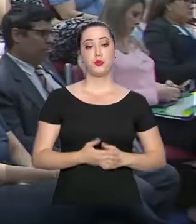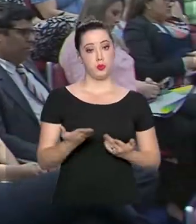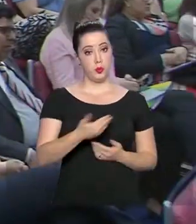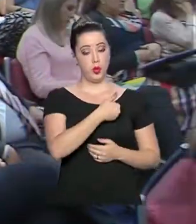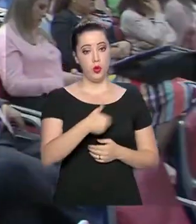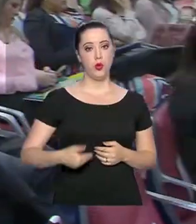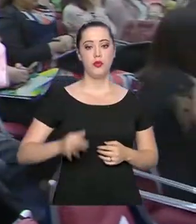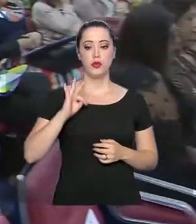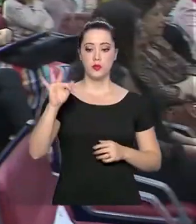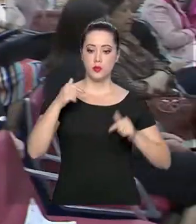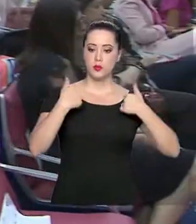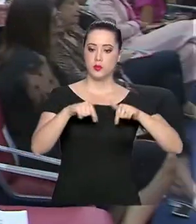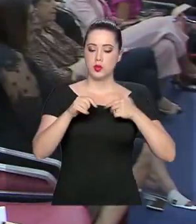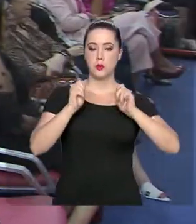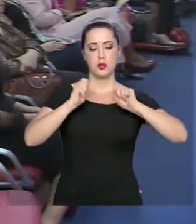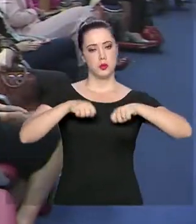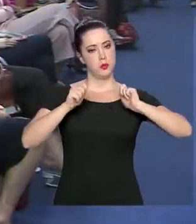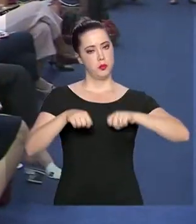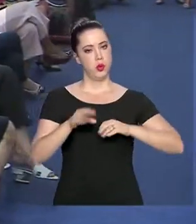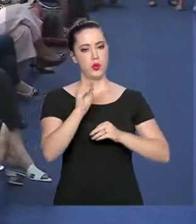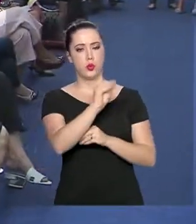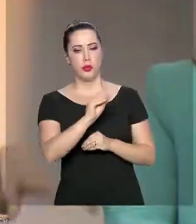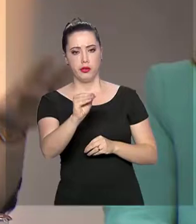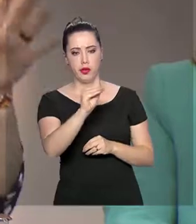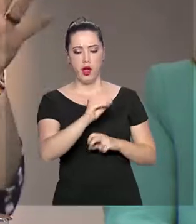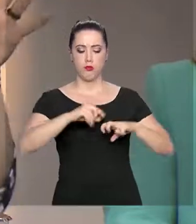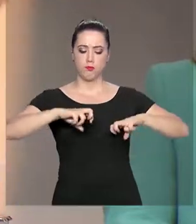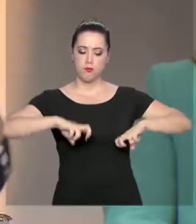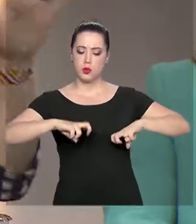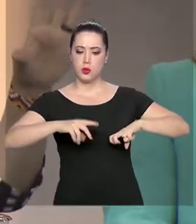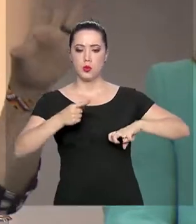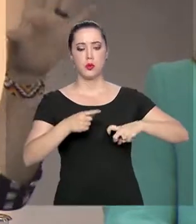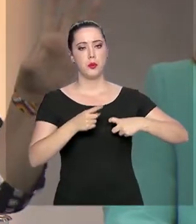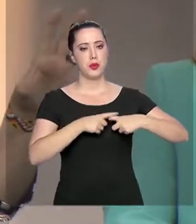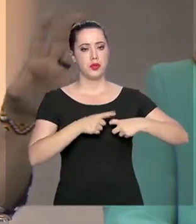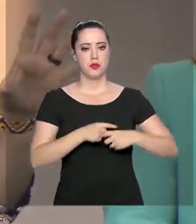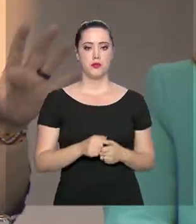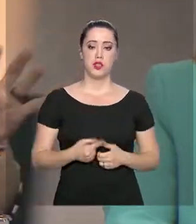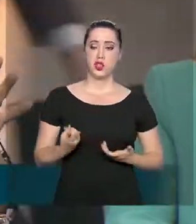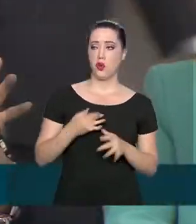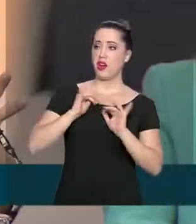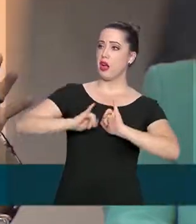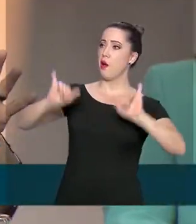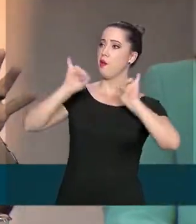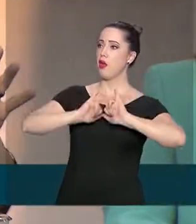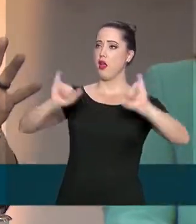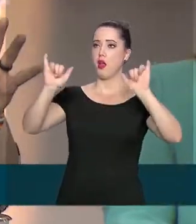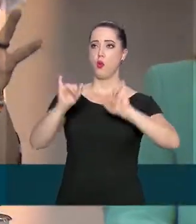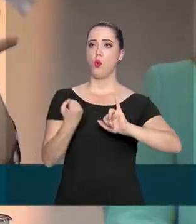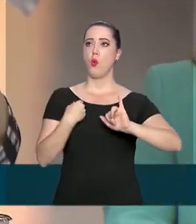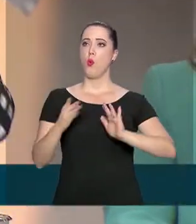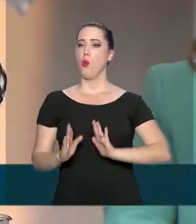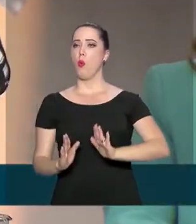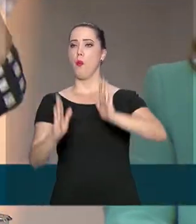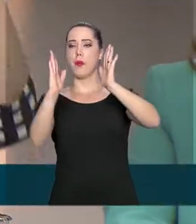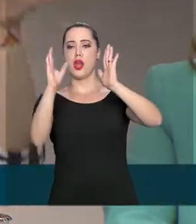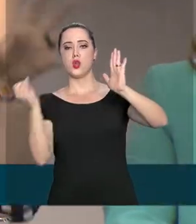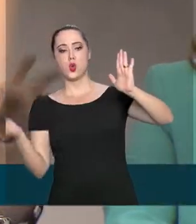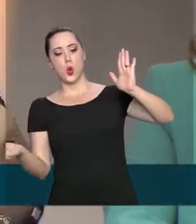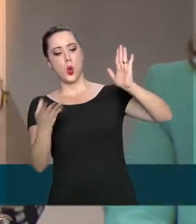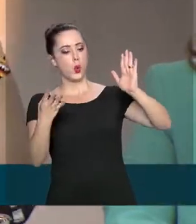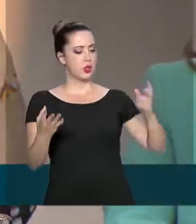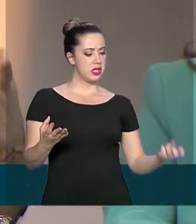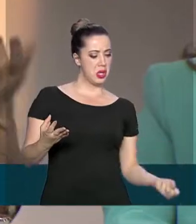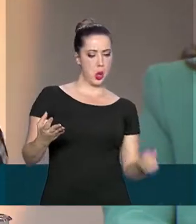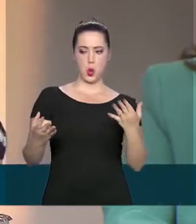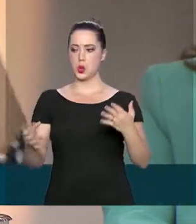tenham acesso aos exames e ao tratamento. Que a gente não fique com essa campanha linda, iluminando um prédio aqui, iluminando uma praça